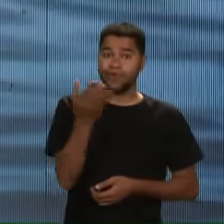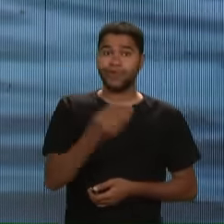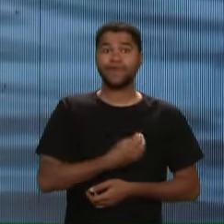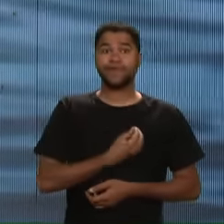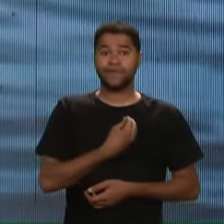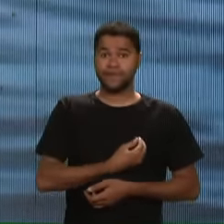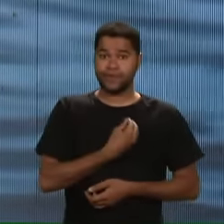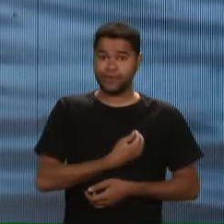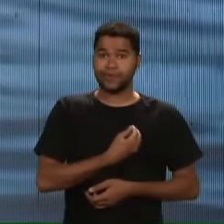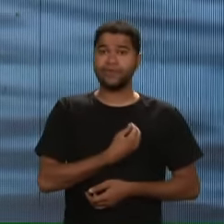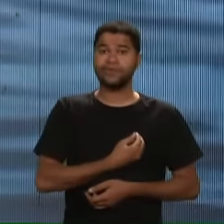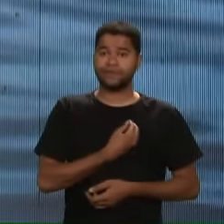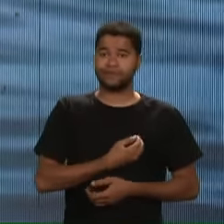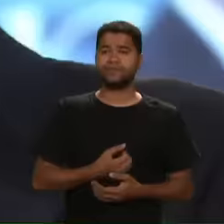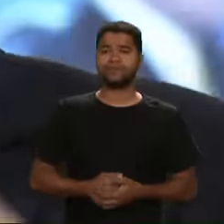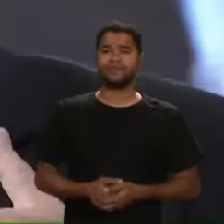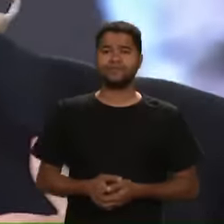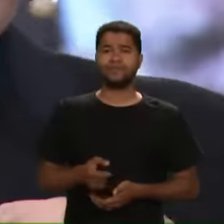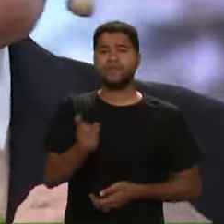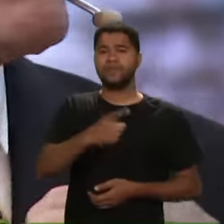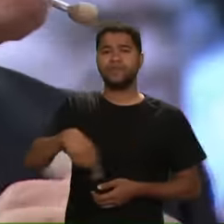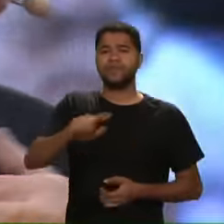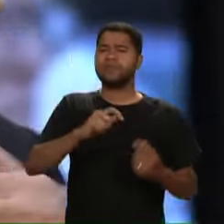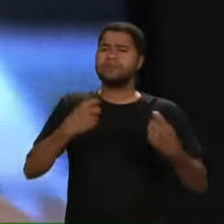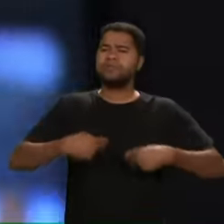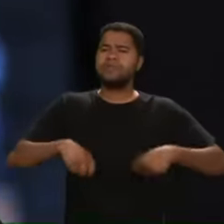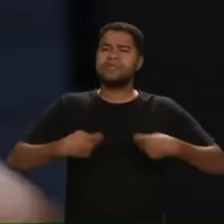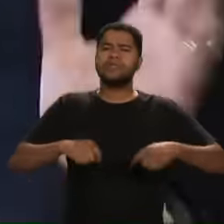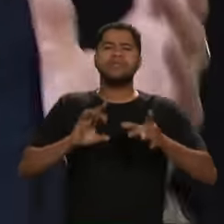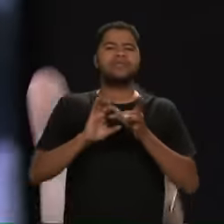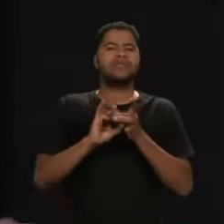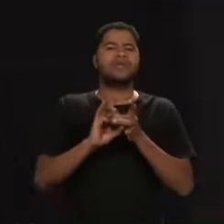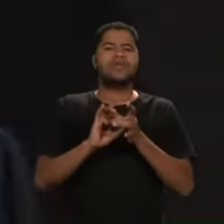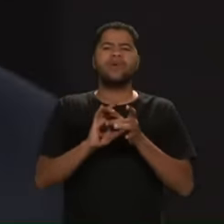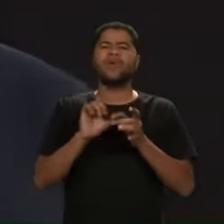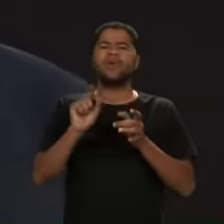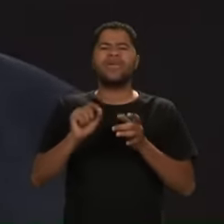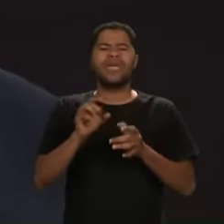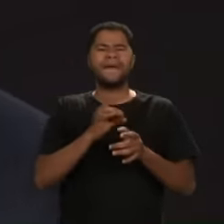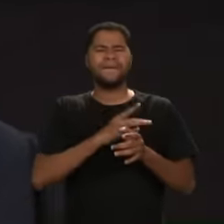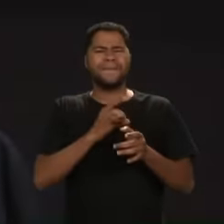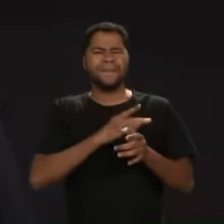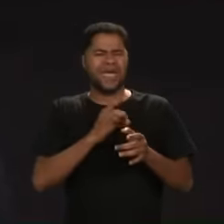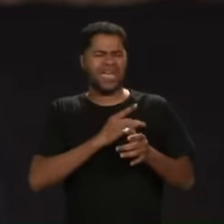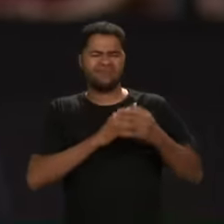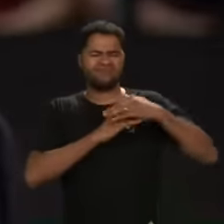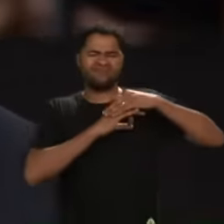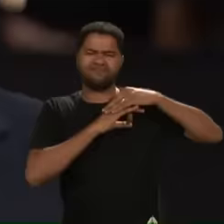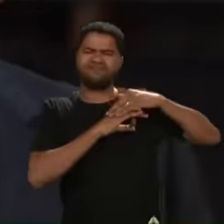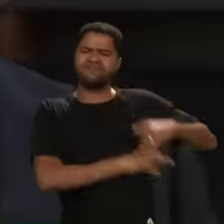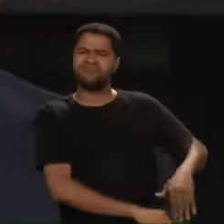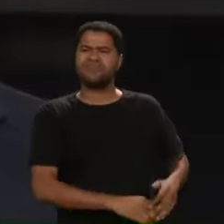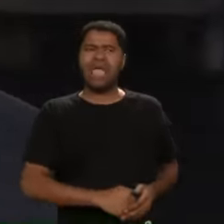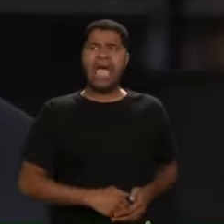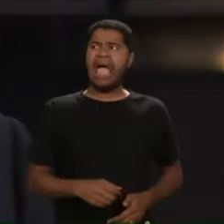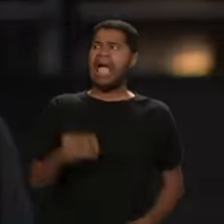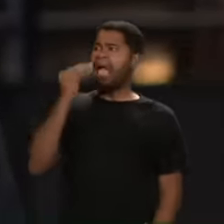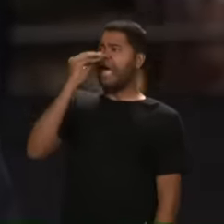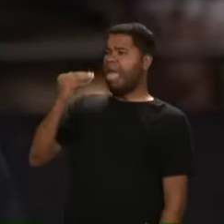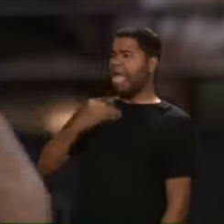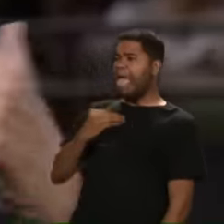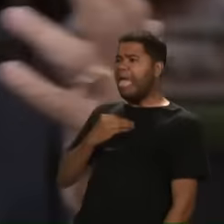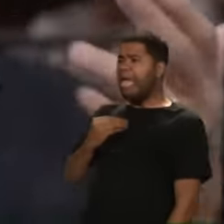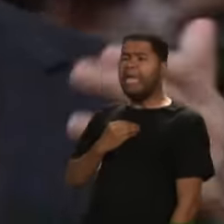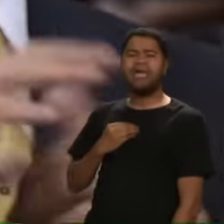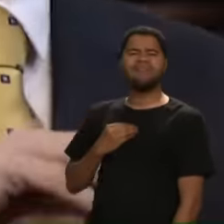isso Você precisa Ficar livre Do medo De ser rejeitado Ah